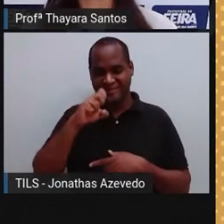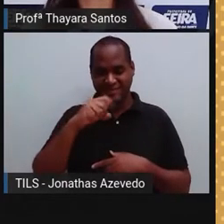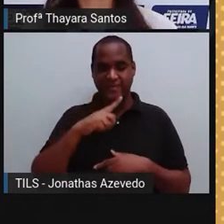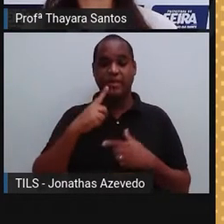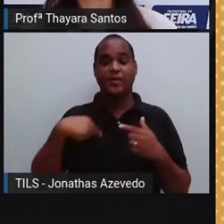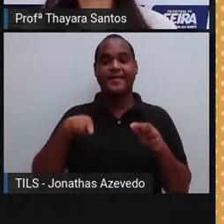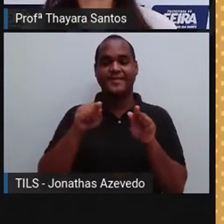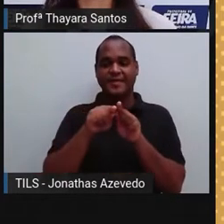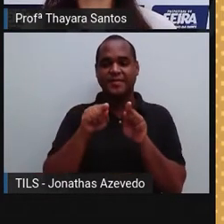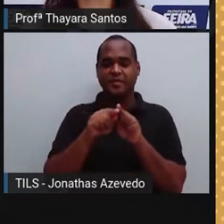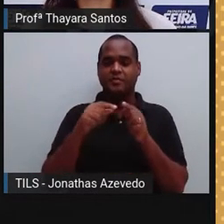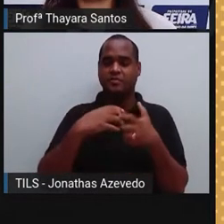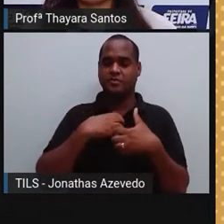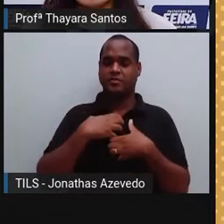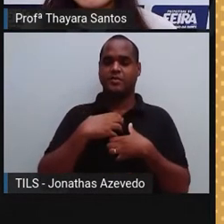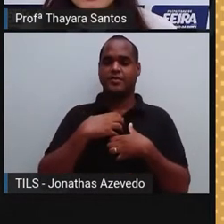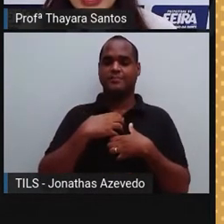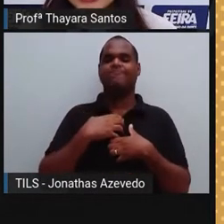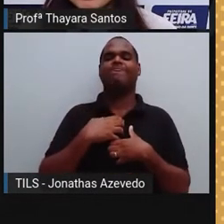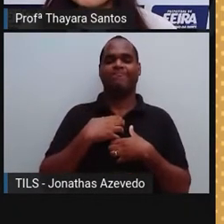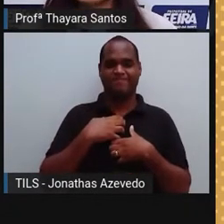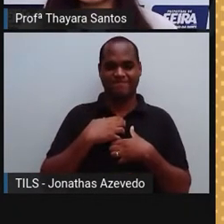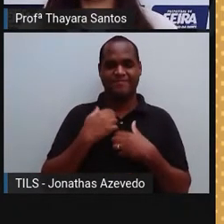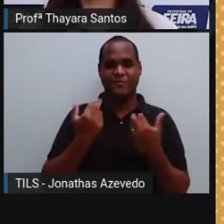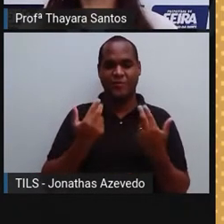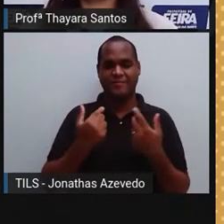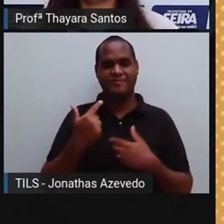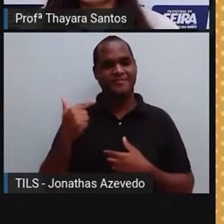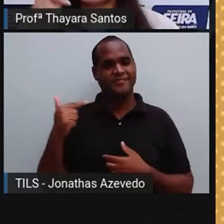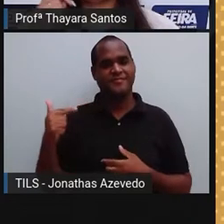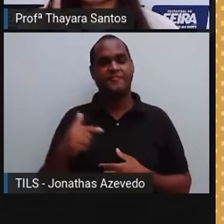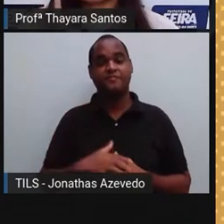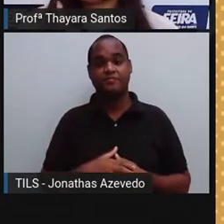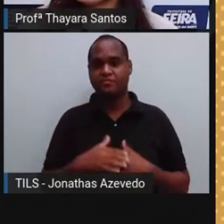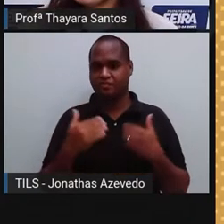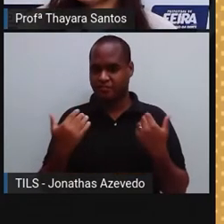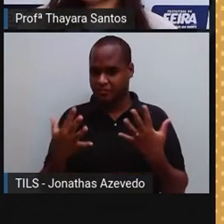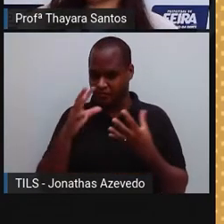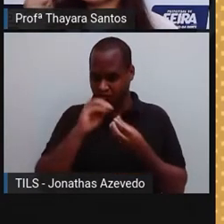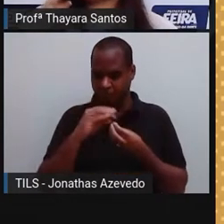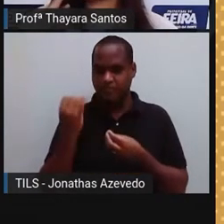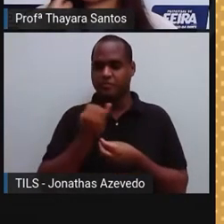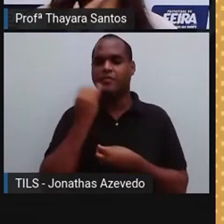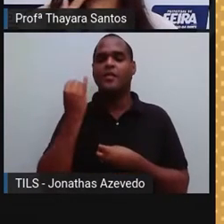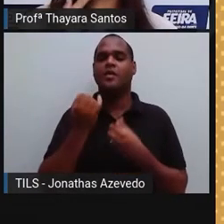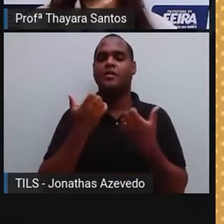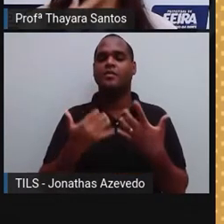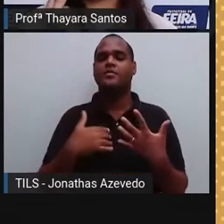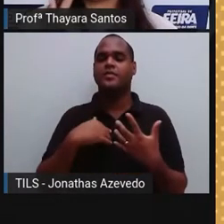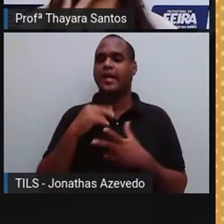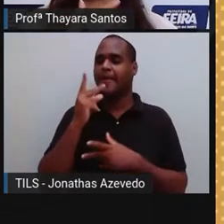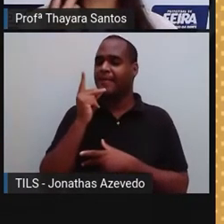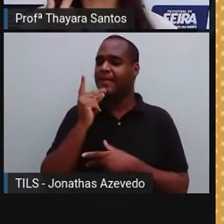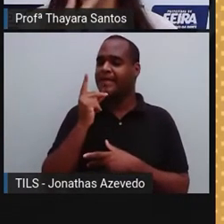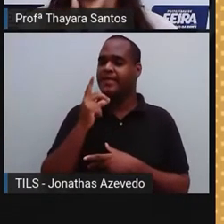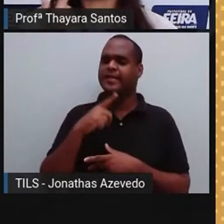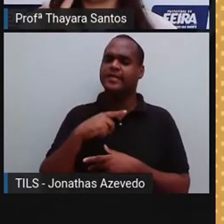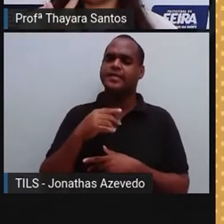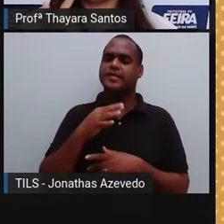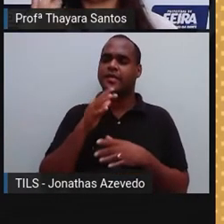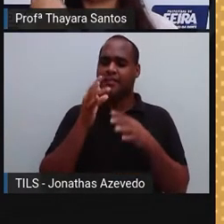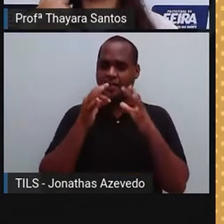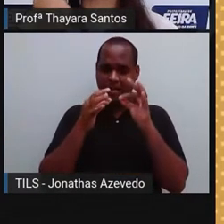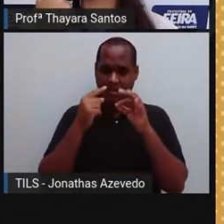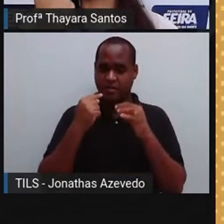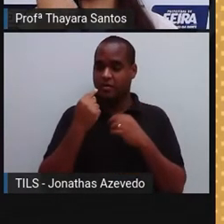a gente também não consegue sentir o sabor de uma forma adequada. Então, e uma coisa importante, essas papilas gustativas não estão só